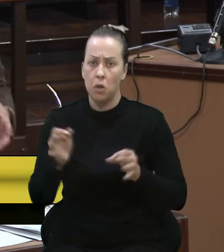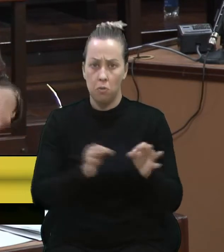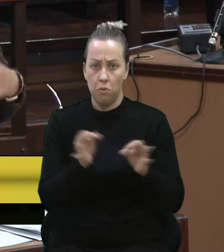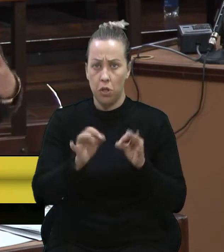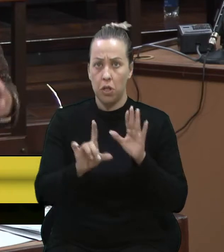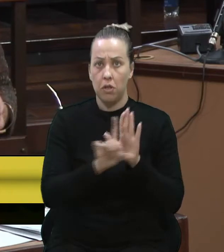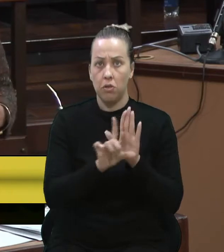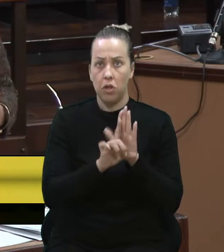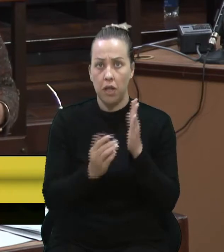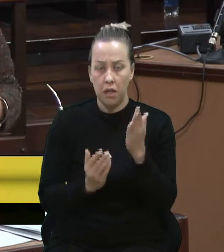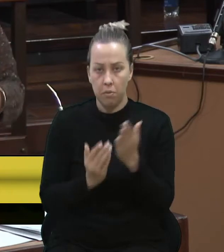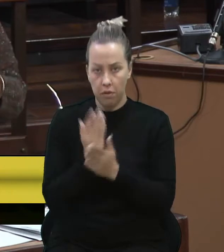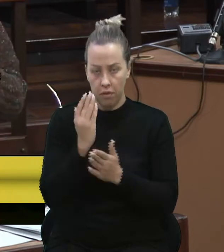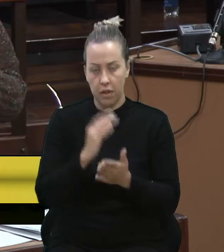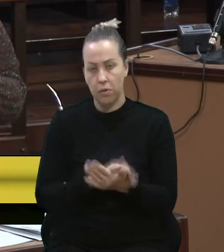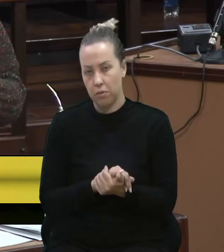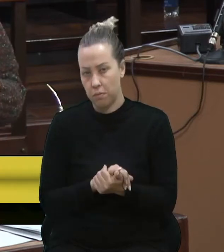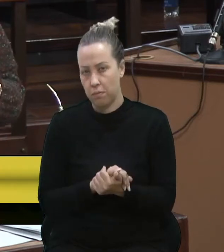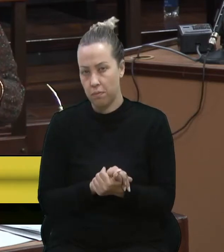de leis aprovados,